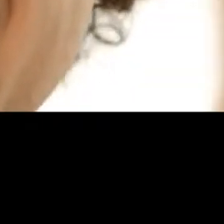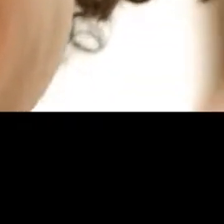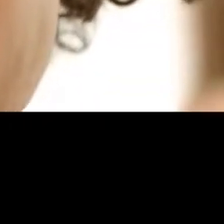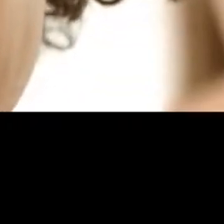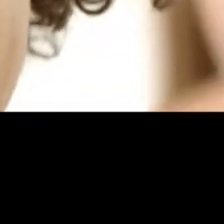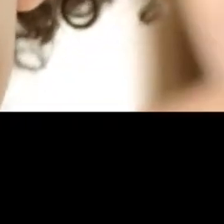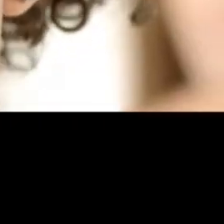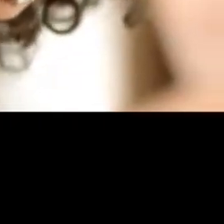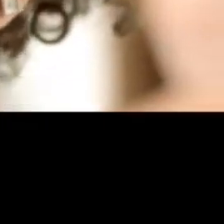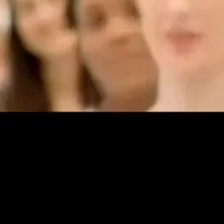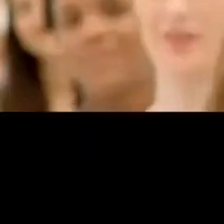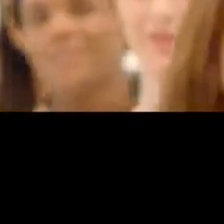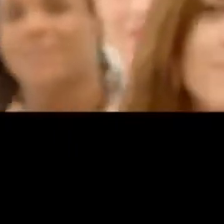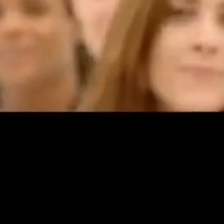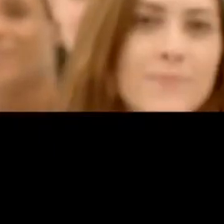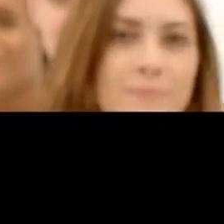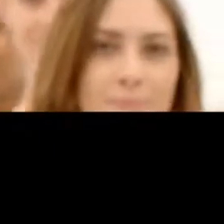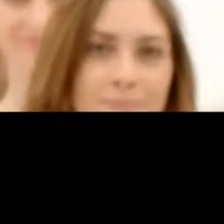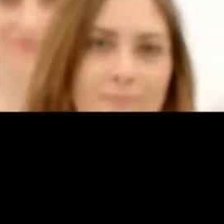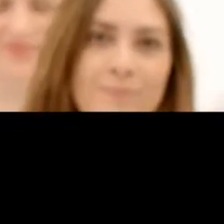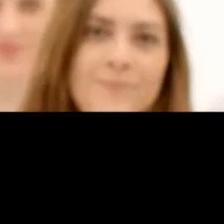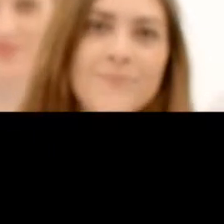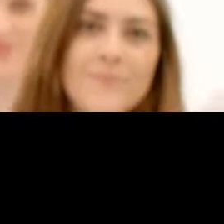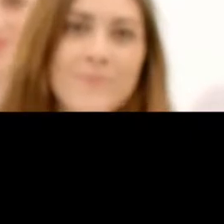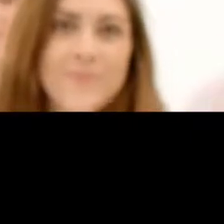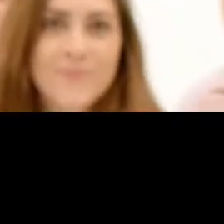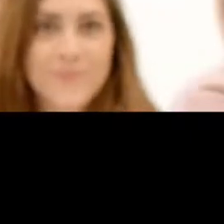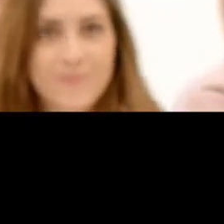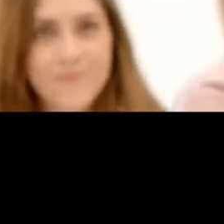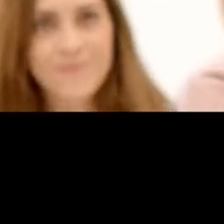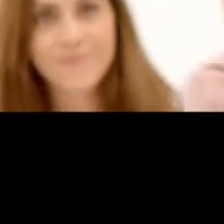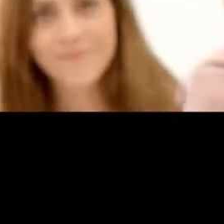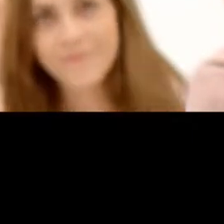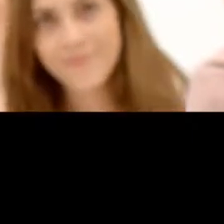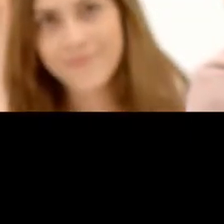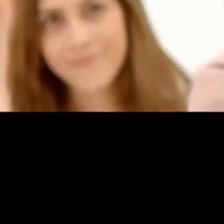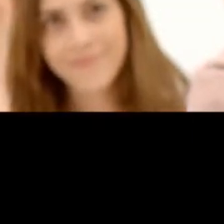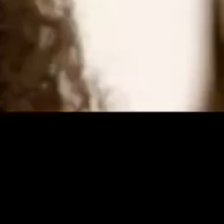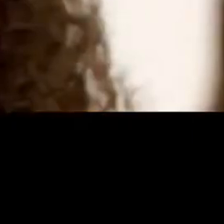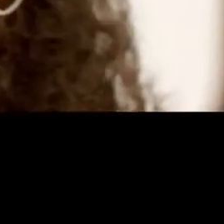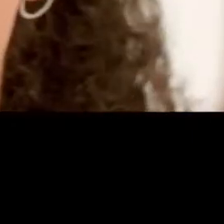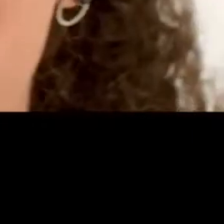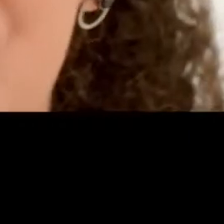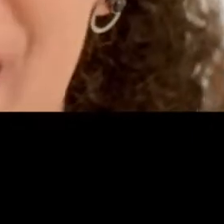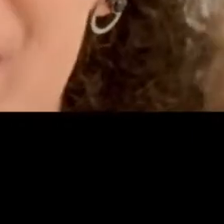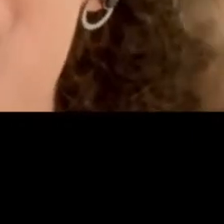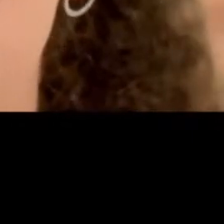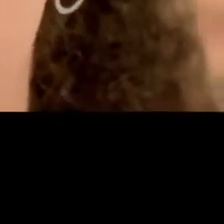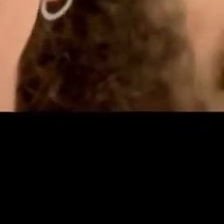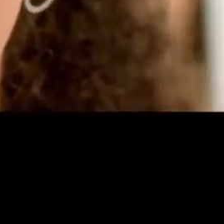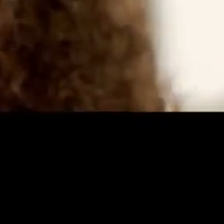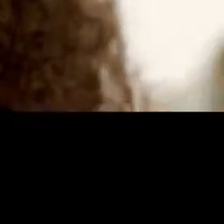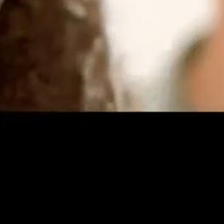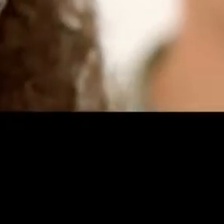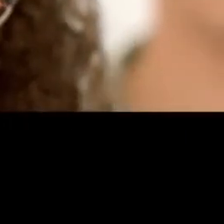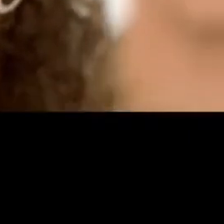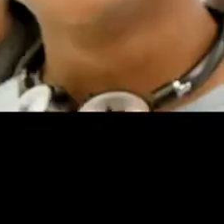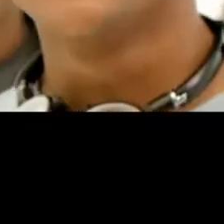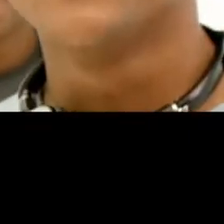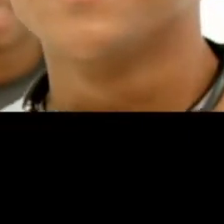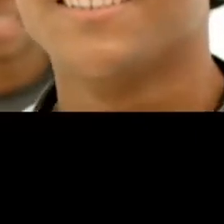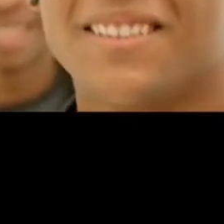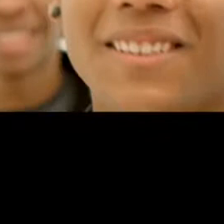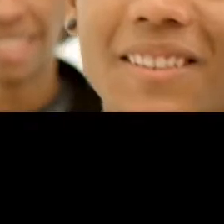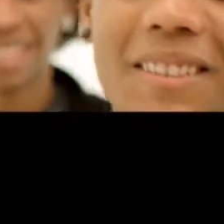criou o novo ensino médio, que já tem aprovação de 72% dos brasileiros. E que nos dá o direito de escolher nosso